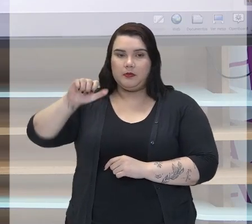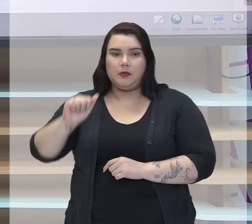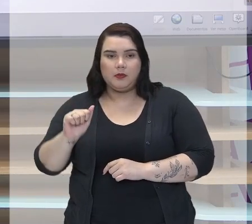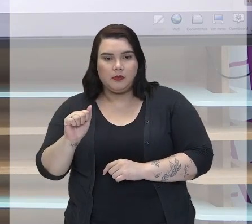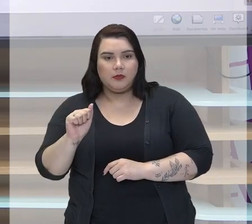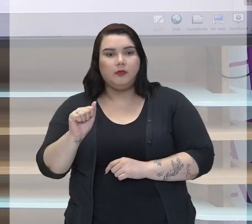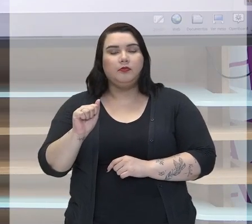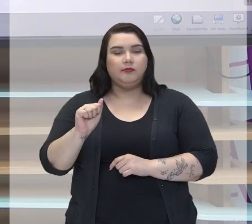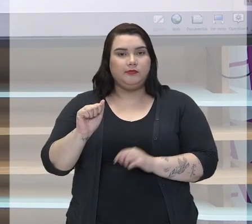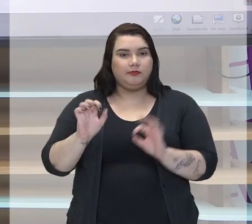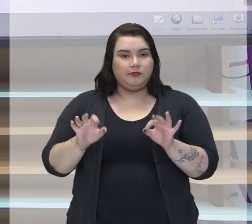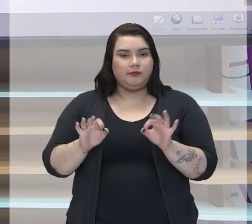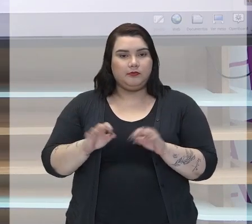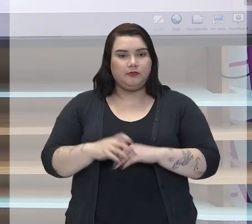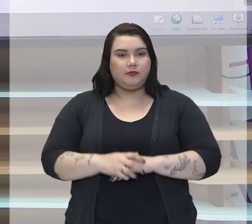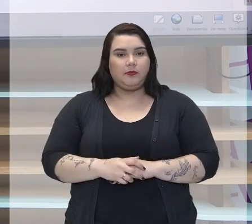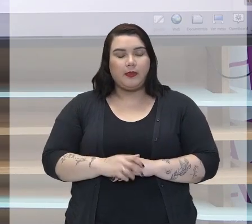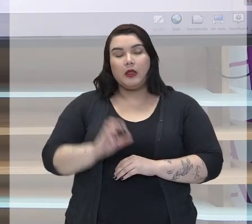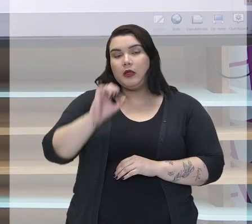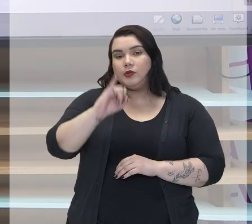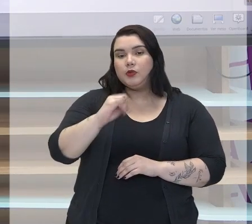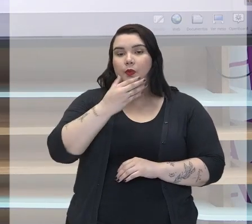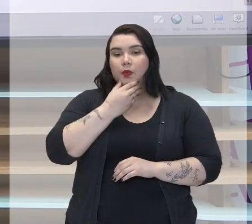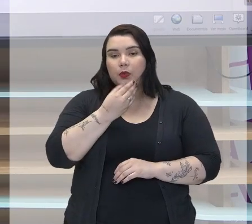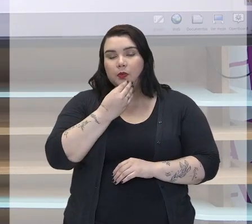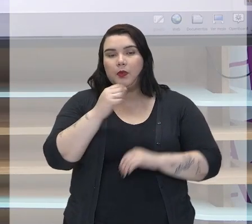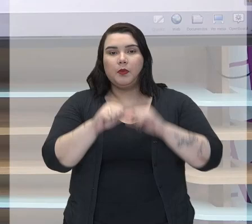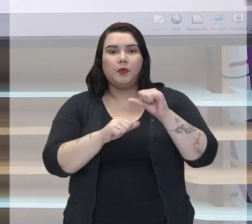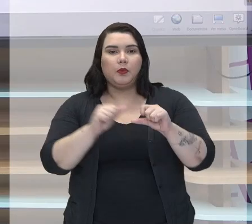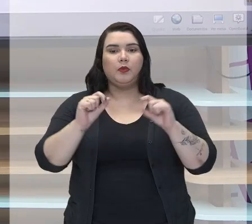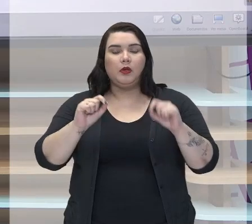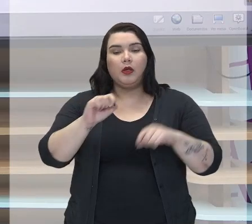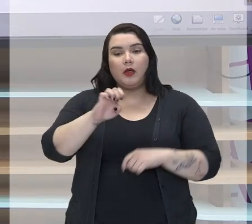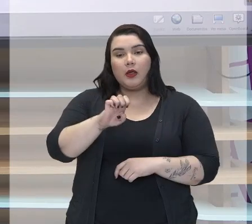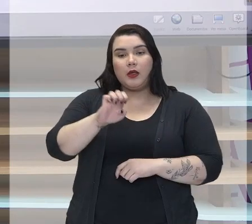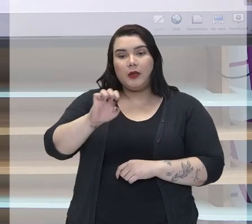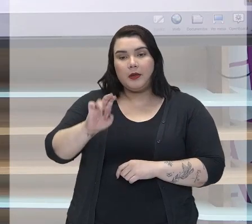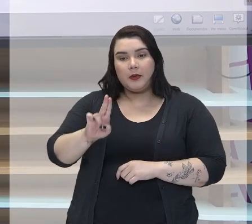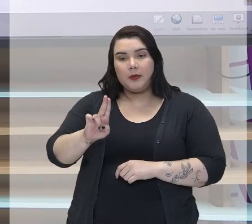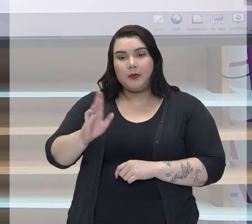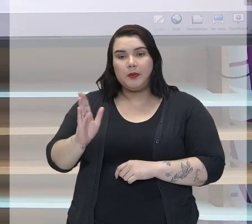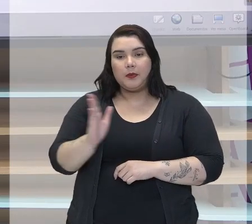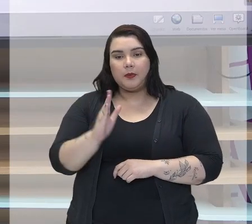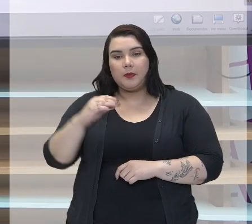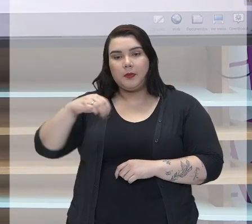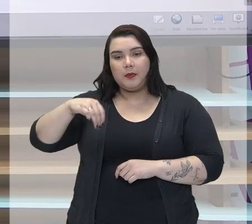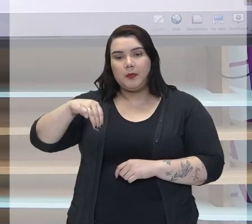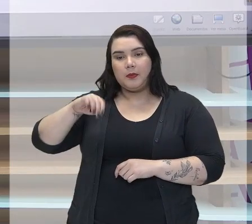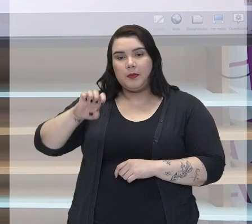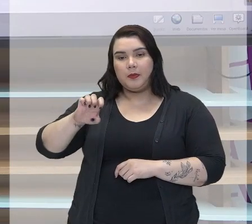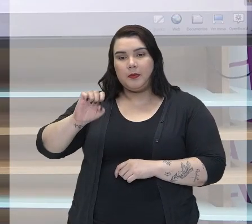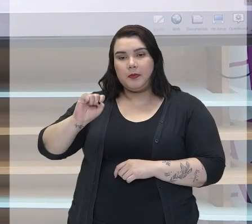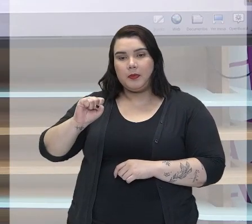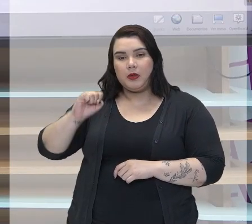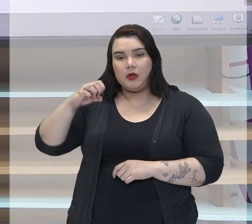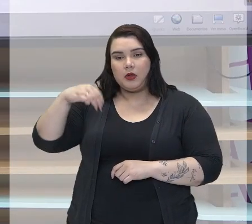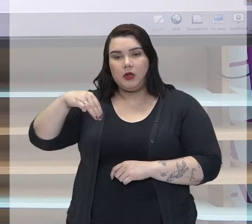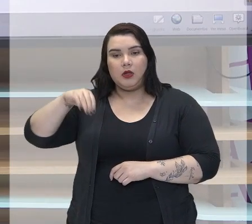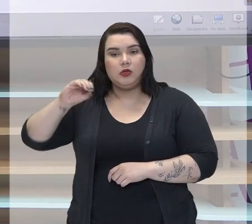esta tarefa. Se for homem, vai dizer eu mesmo fiz esta tarefa.